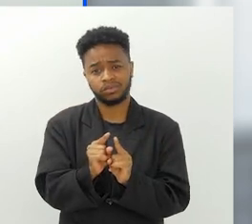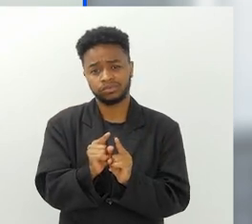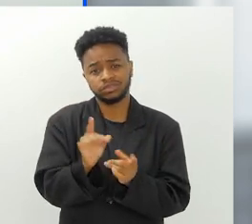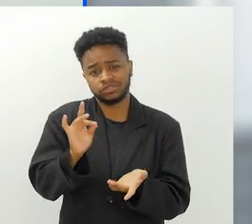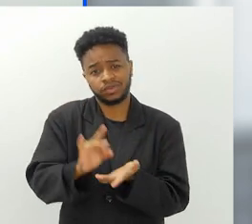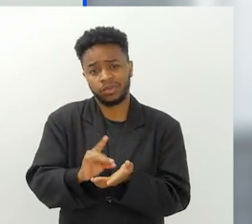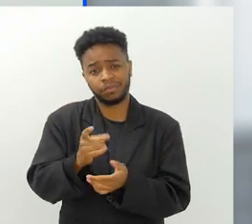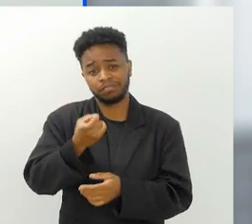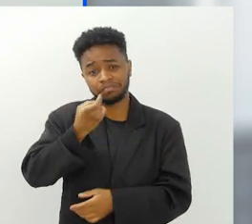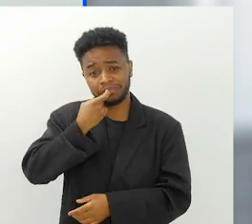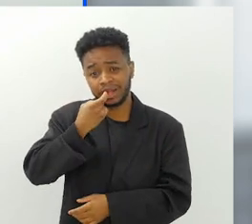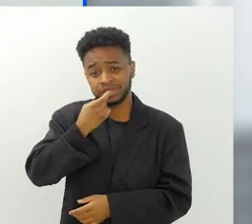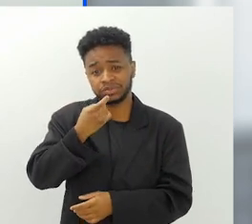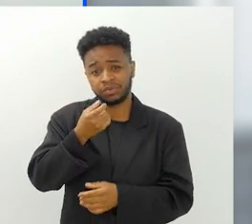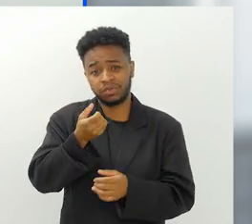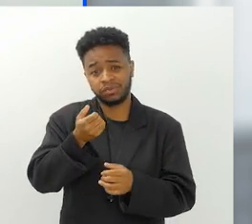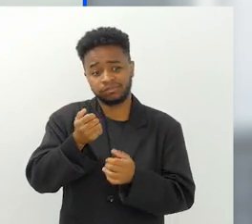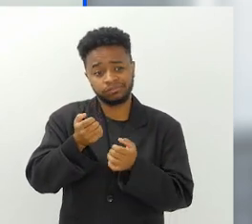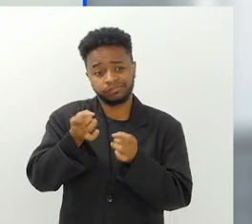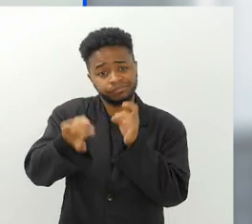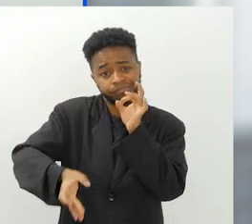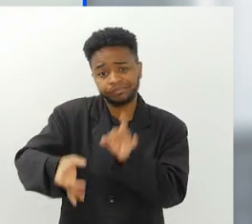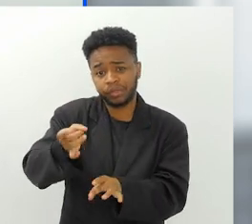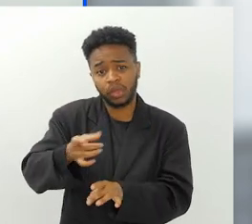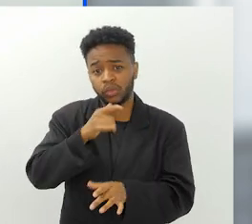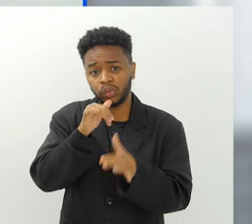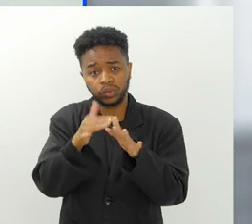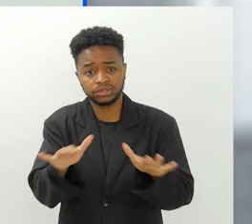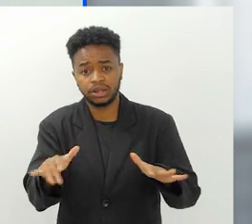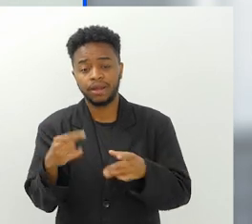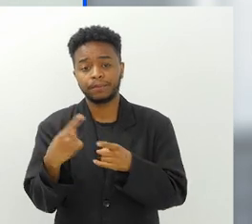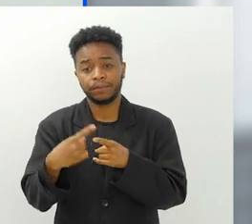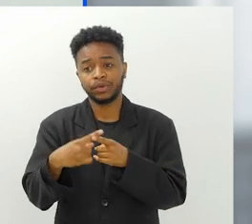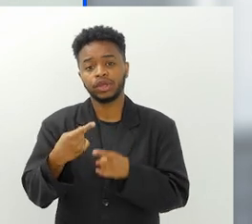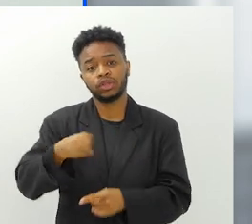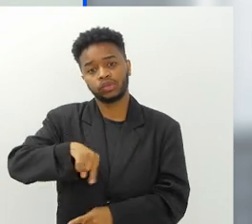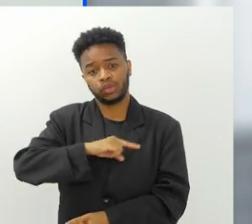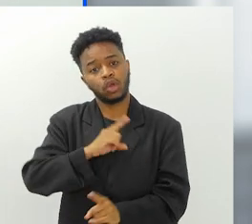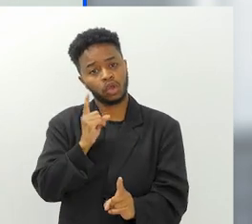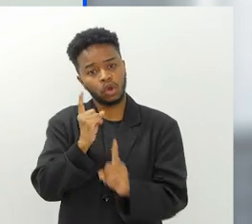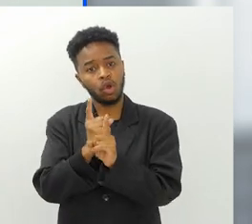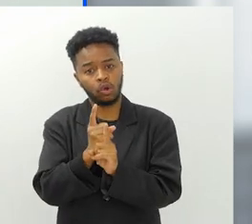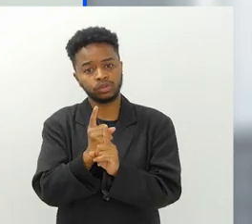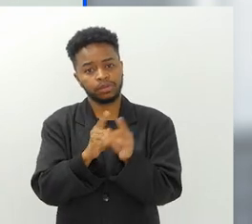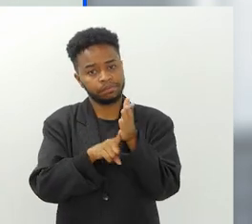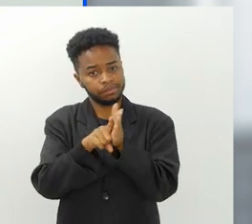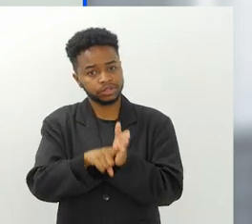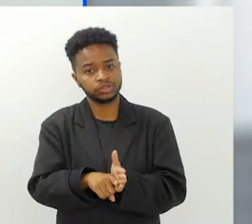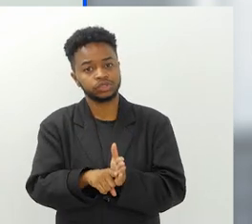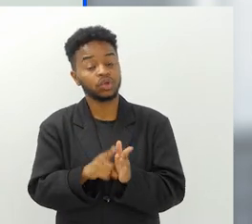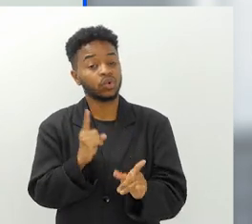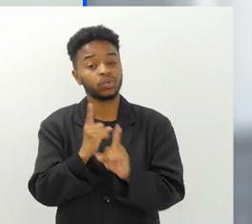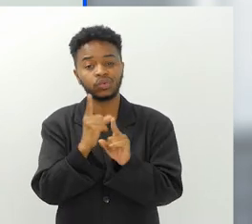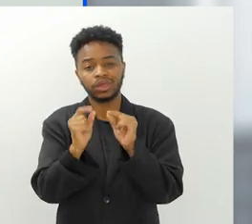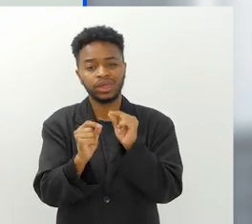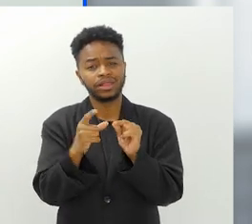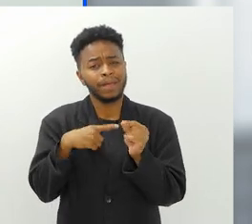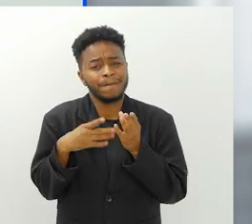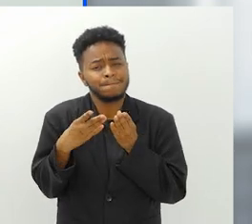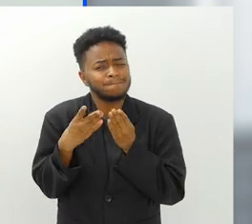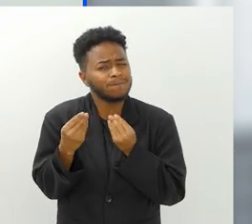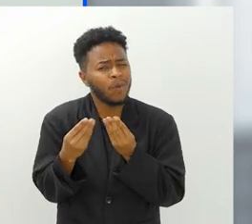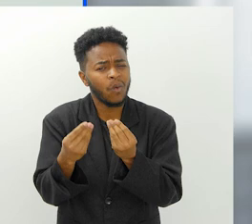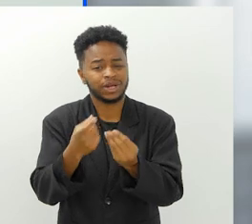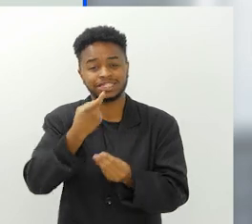né? Da quantidade de plástico que hoje vai chegar no oceano. Na verdade, a gente encontra, aparece no estudo muito claramente um